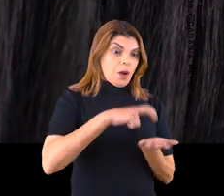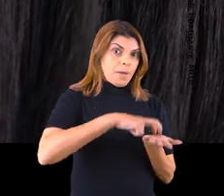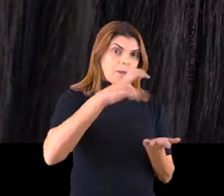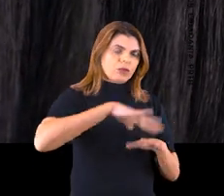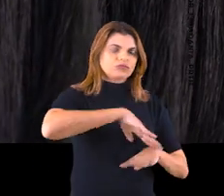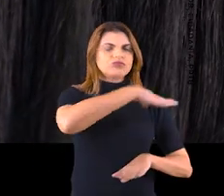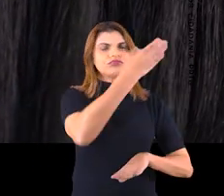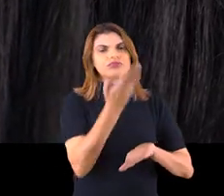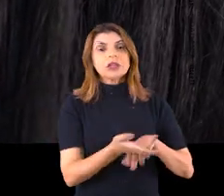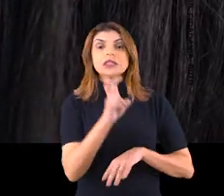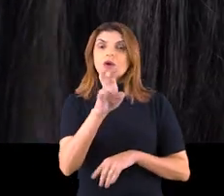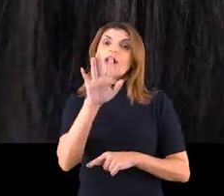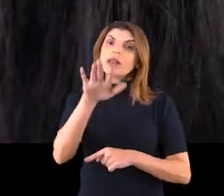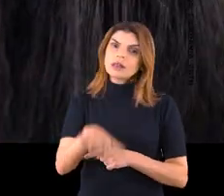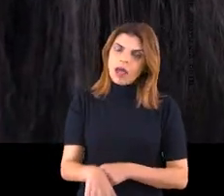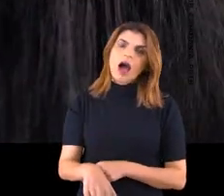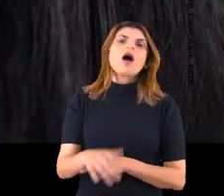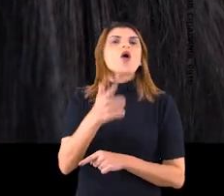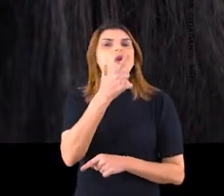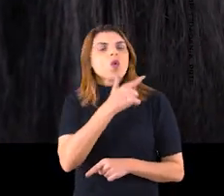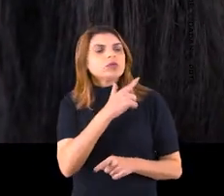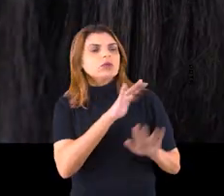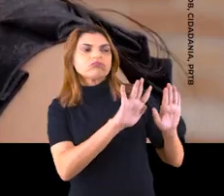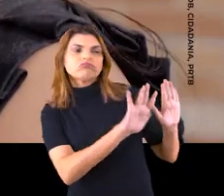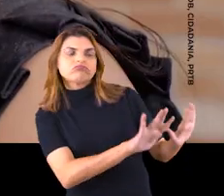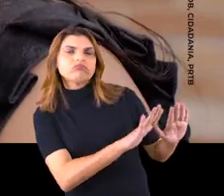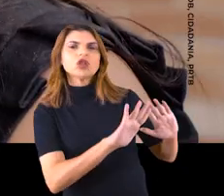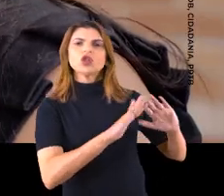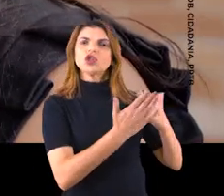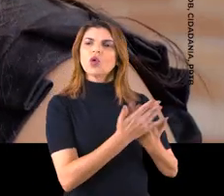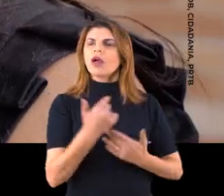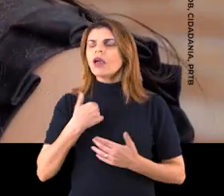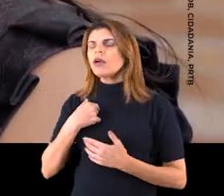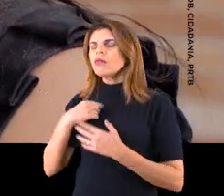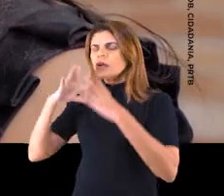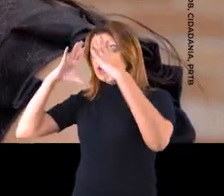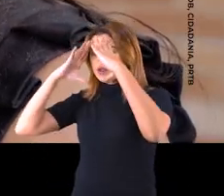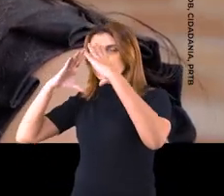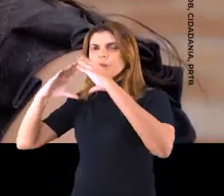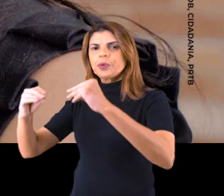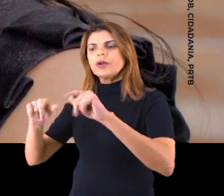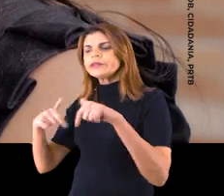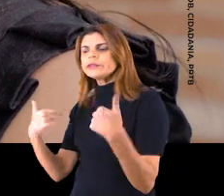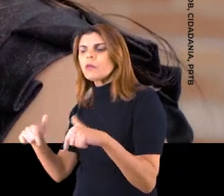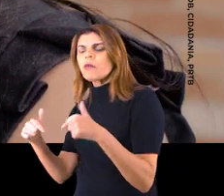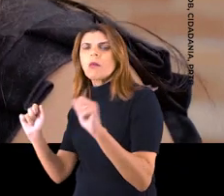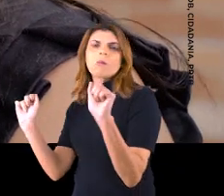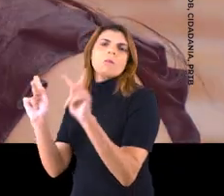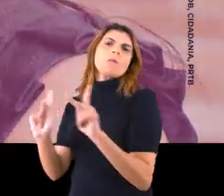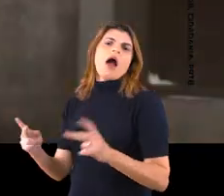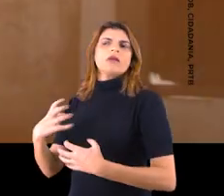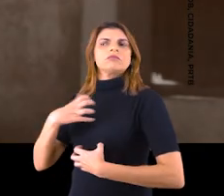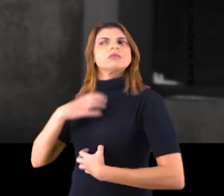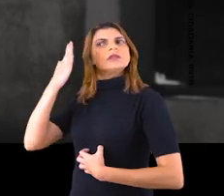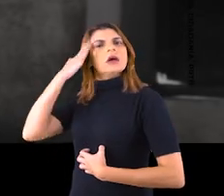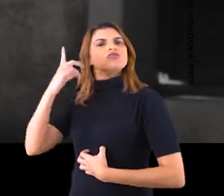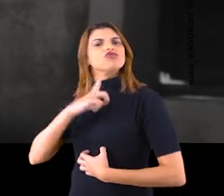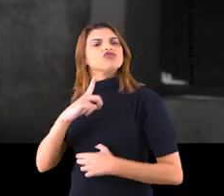Eles vão ficar bem aconchegados na escola e a gente trabalhando em paz, né? Sabendo que eles estão ali bem.